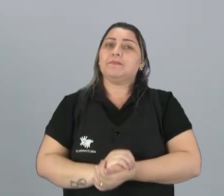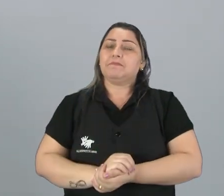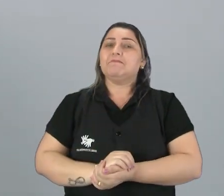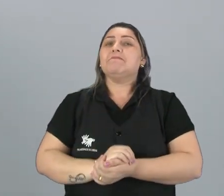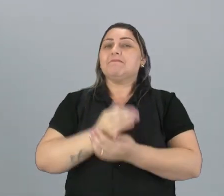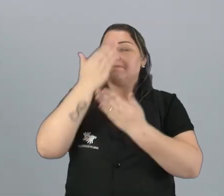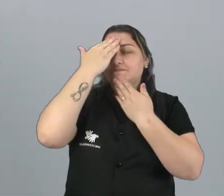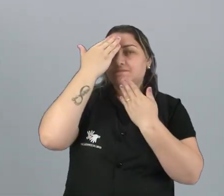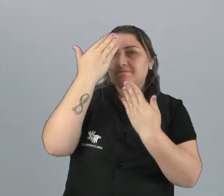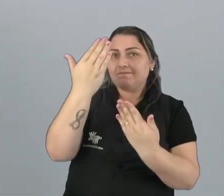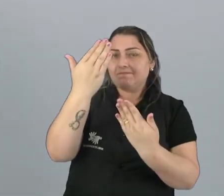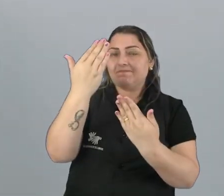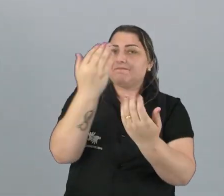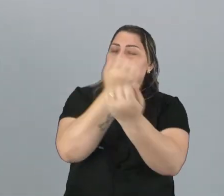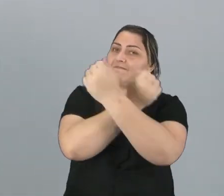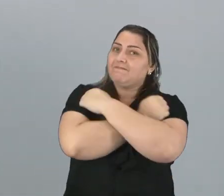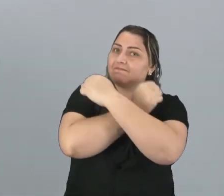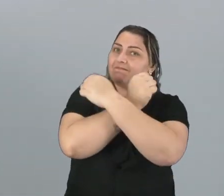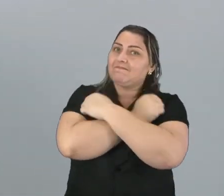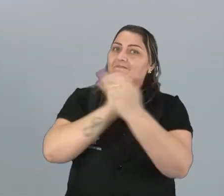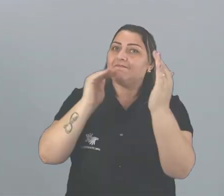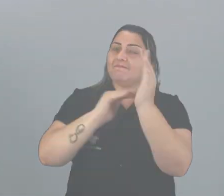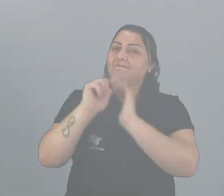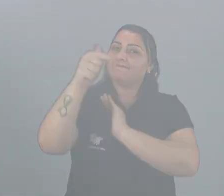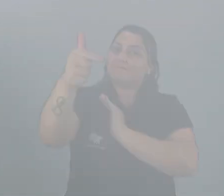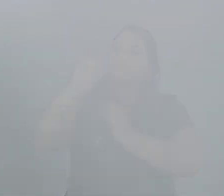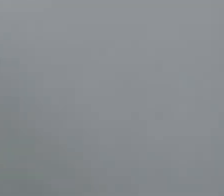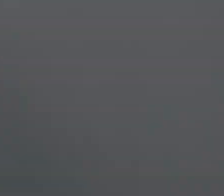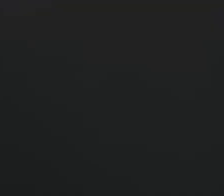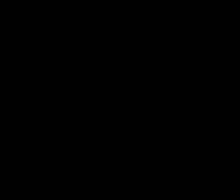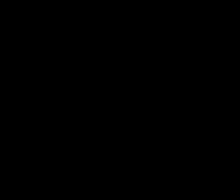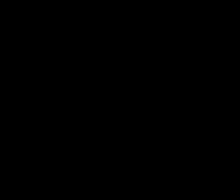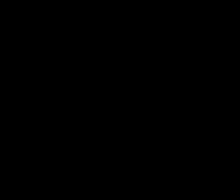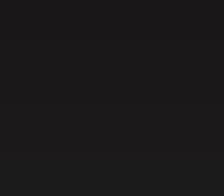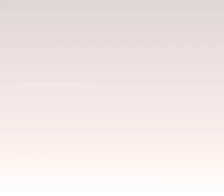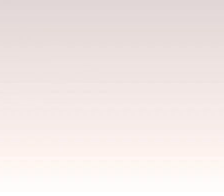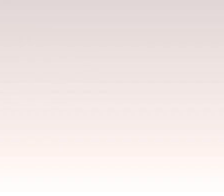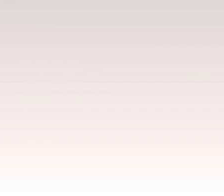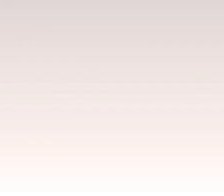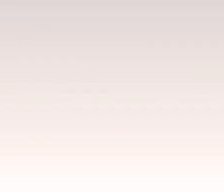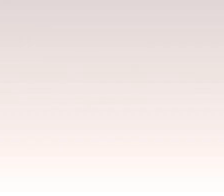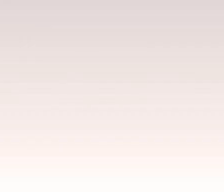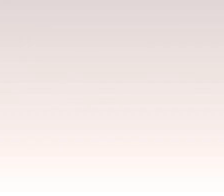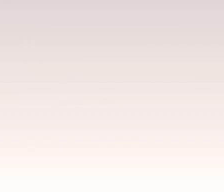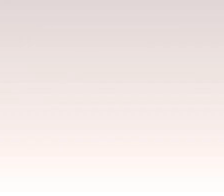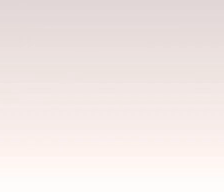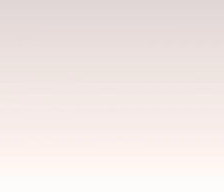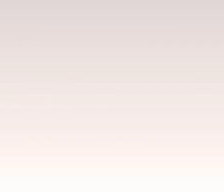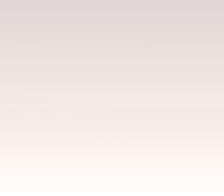Com isso, agradeço, um abraço e até a próxima! Tchau,